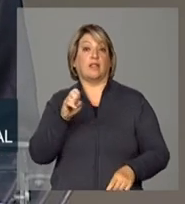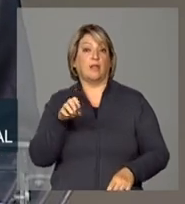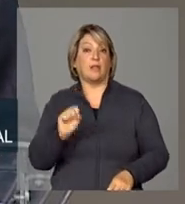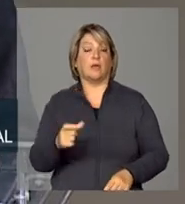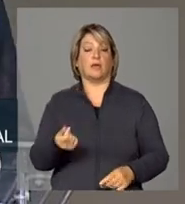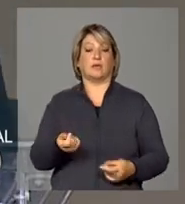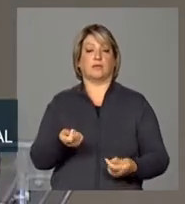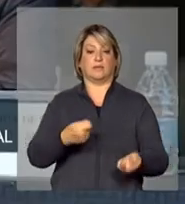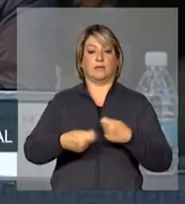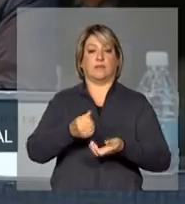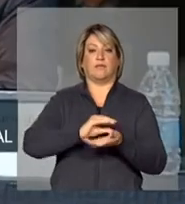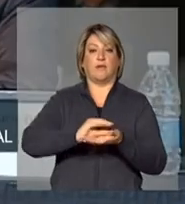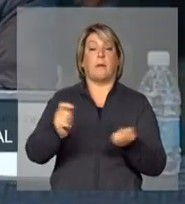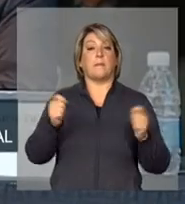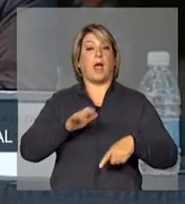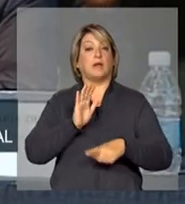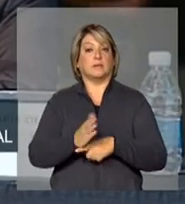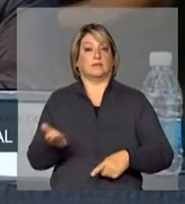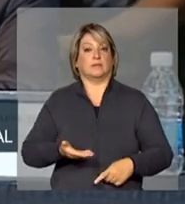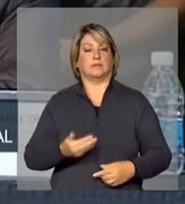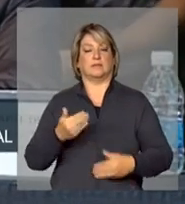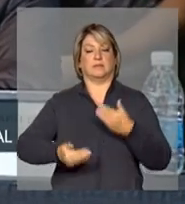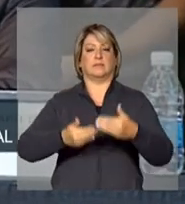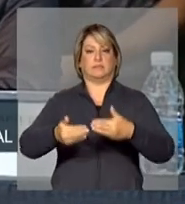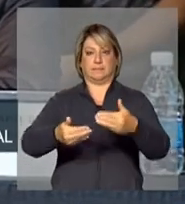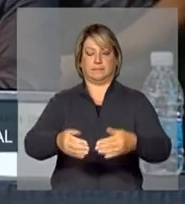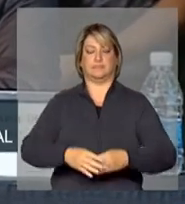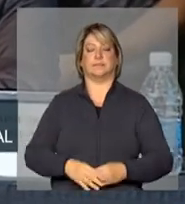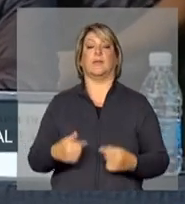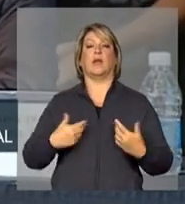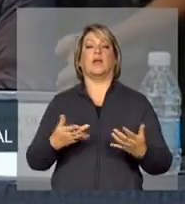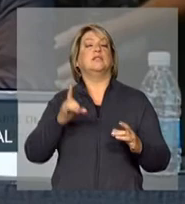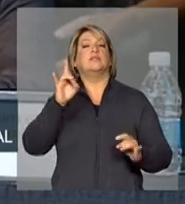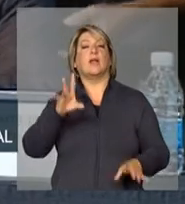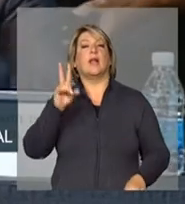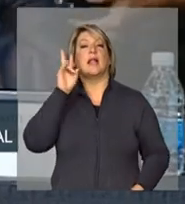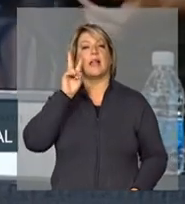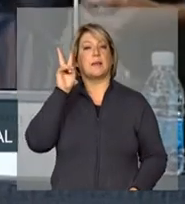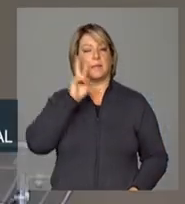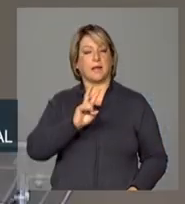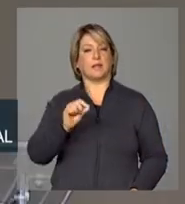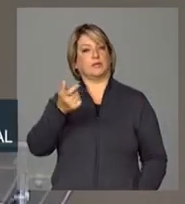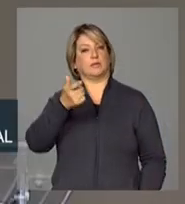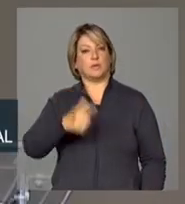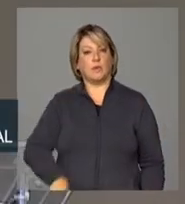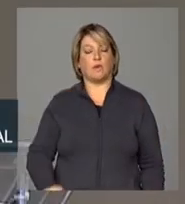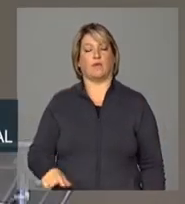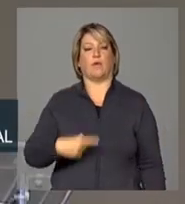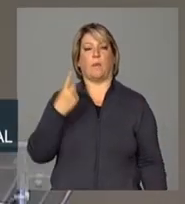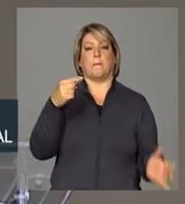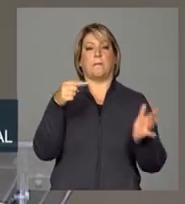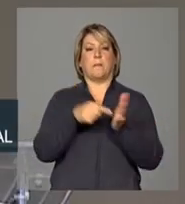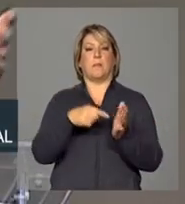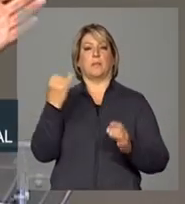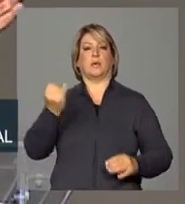acelerar o processo de desenvolvimento. Queria só lembrar, de novo, um ponto importante. O